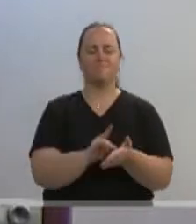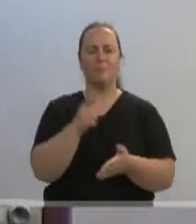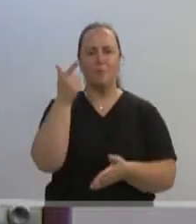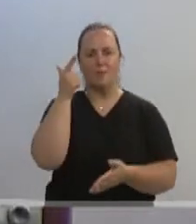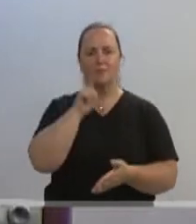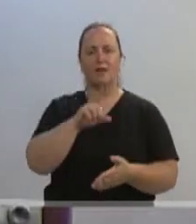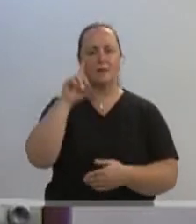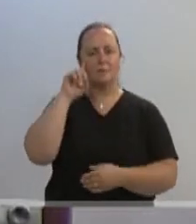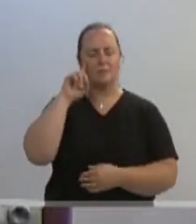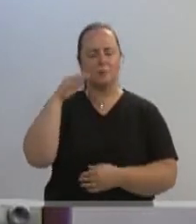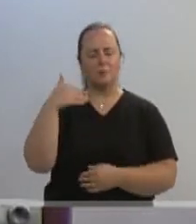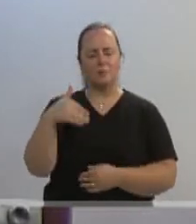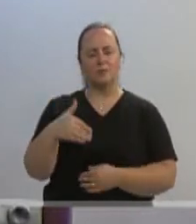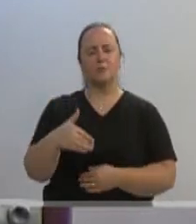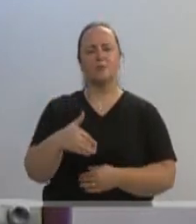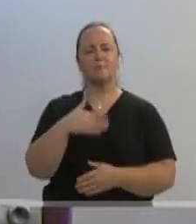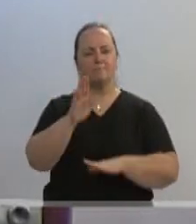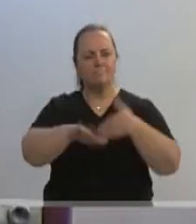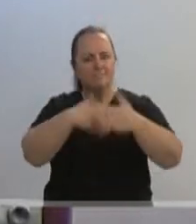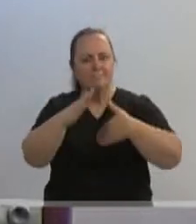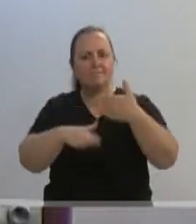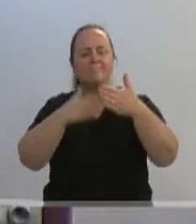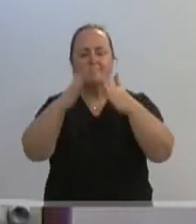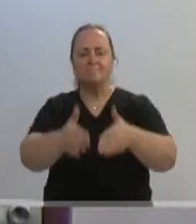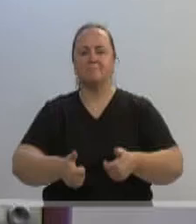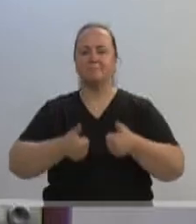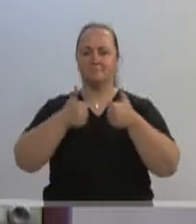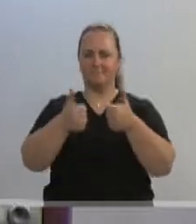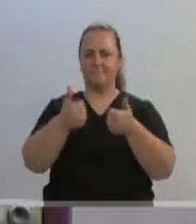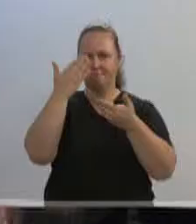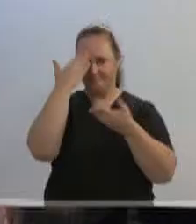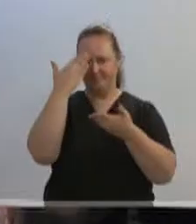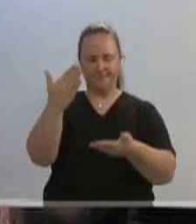a cada dia prova que quer melhorar e melhorar muito a nossa cidade. Obrigado. Obrigado. Obrigado.